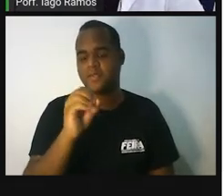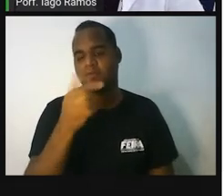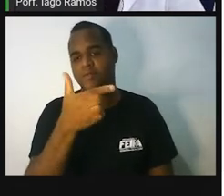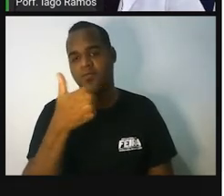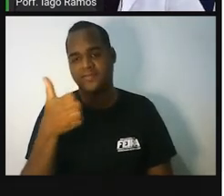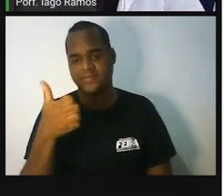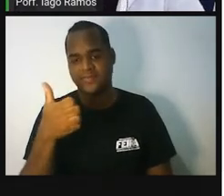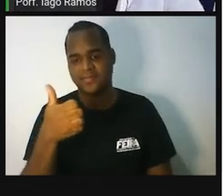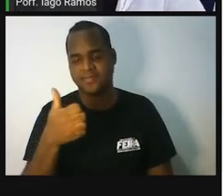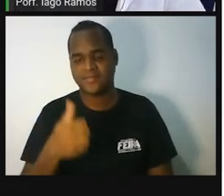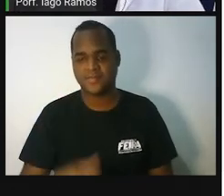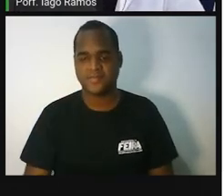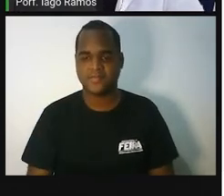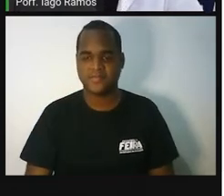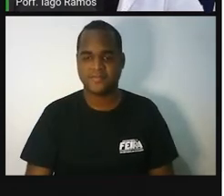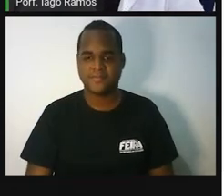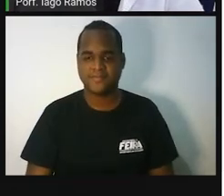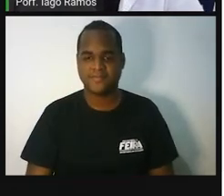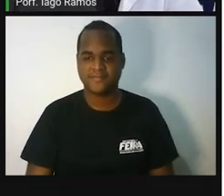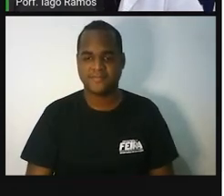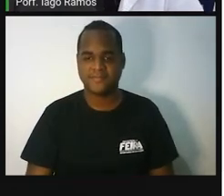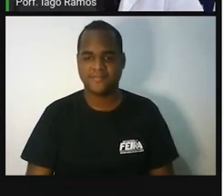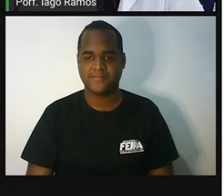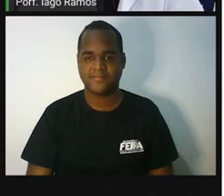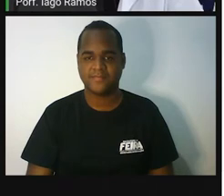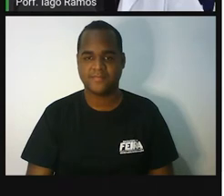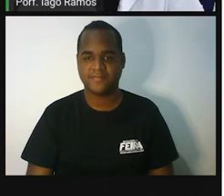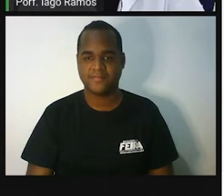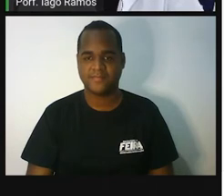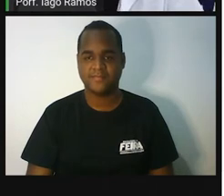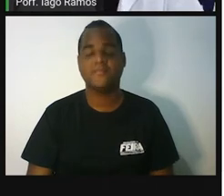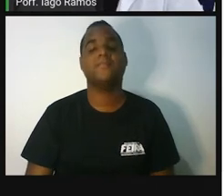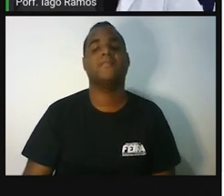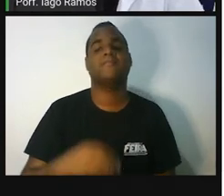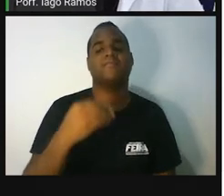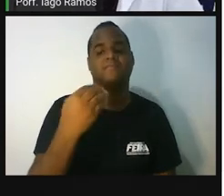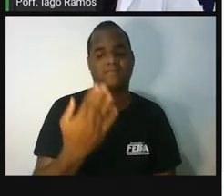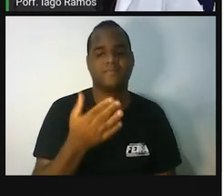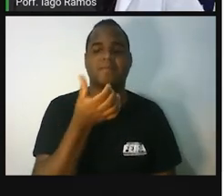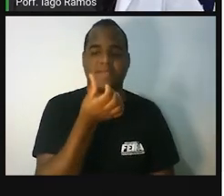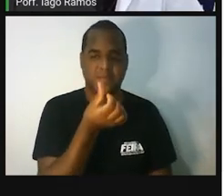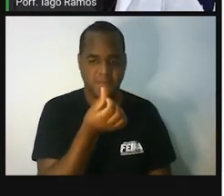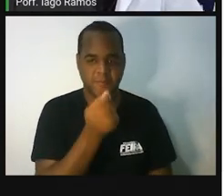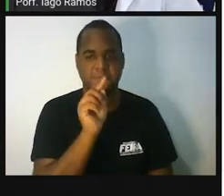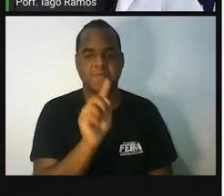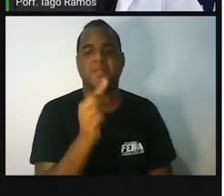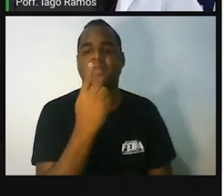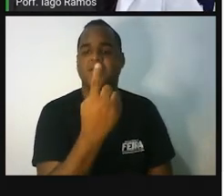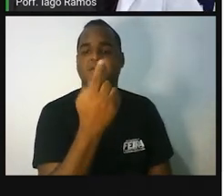6.021 não. 6.121. Agora sim, professor.